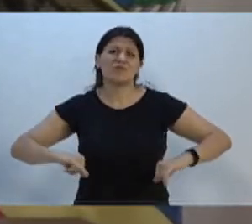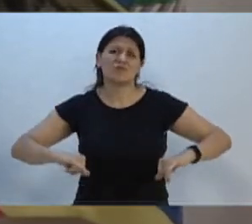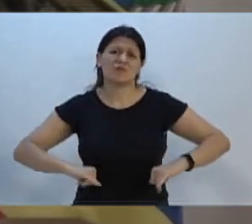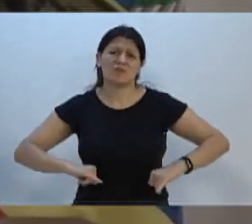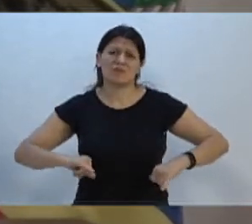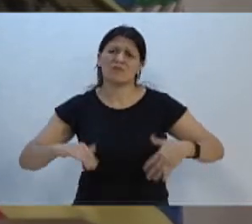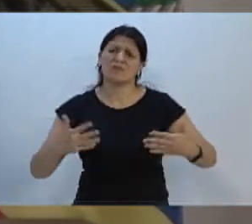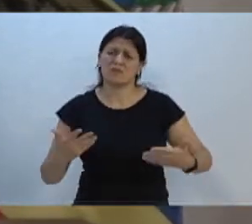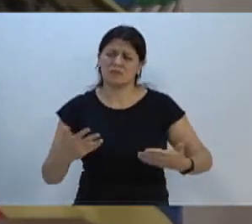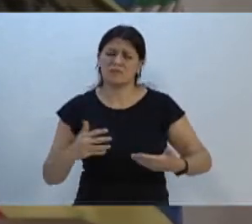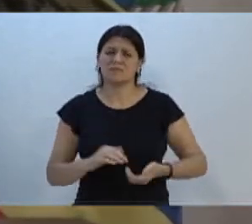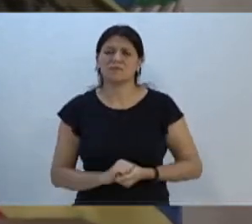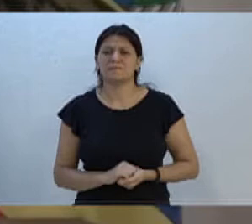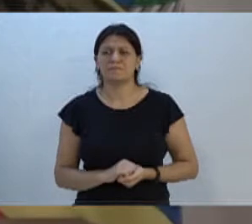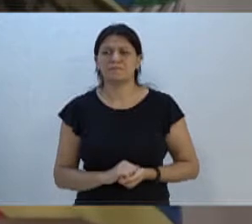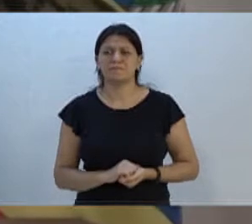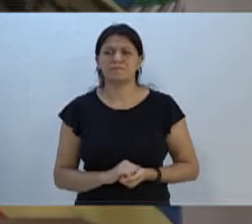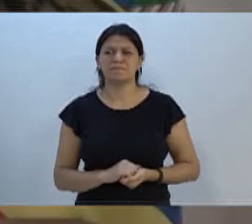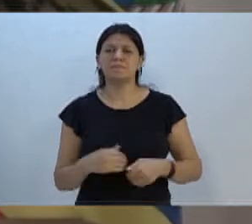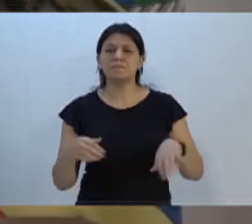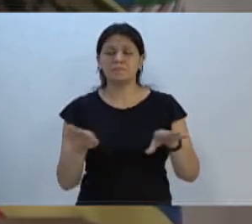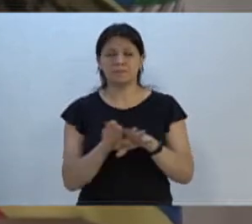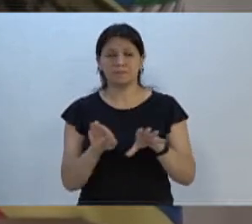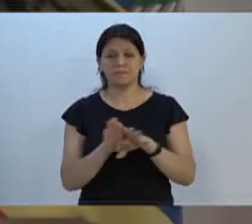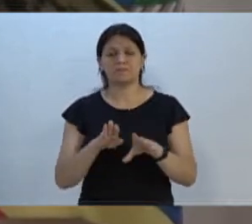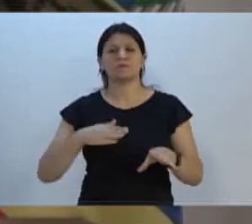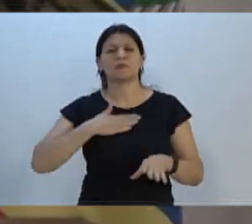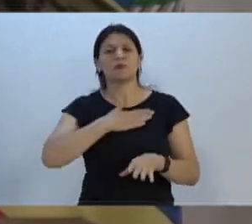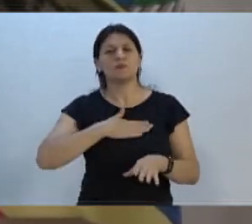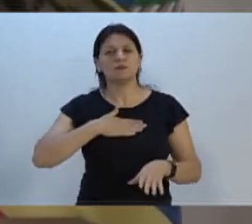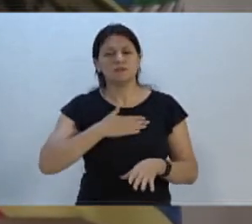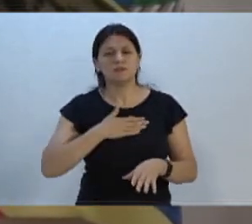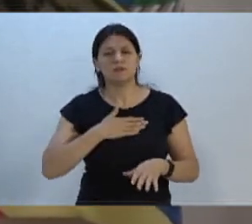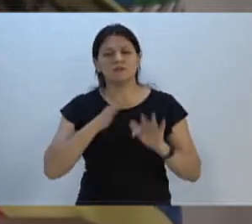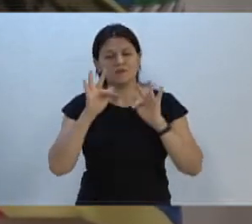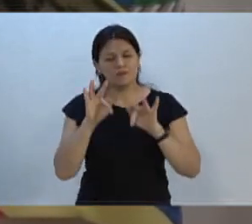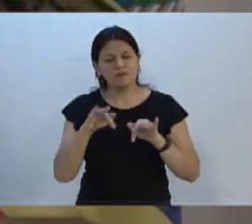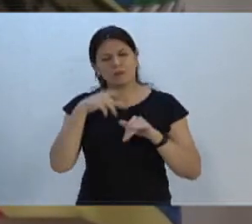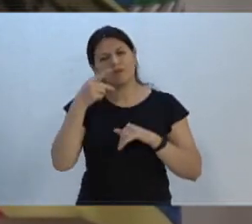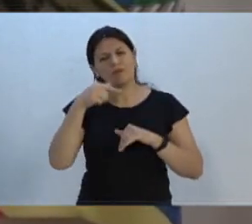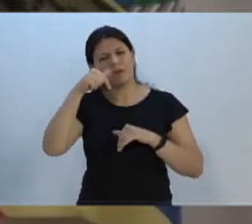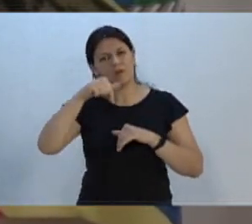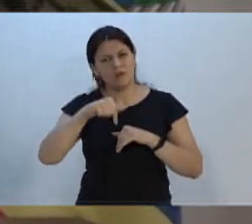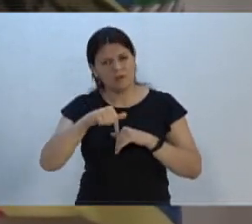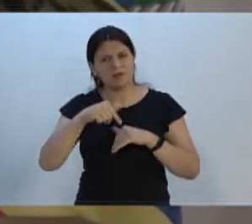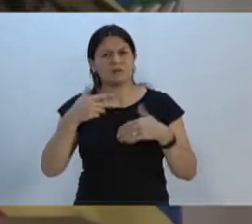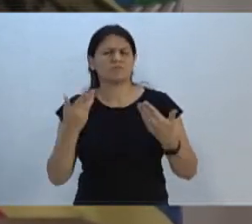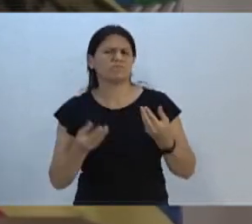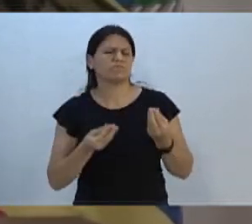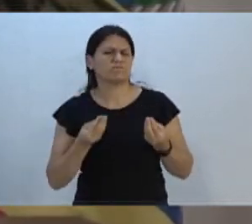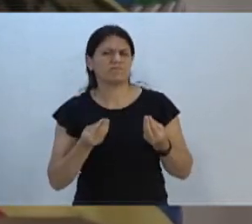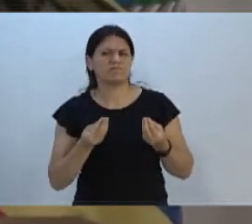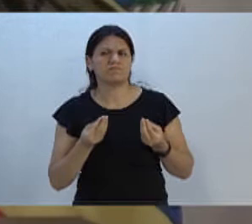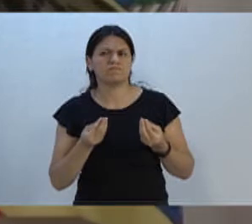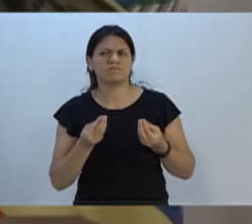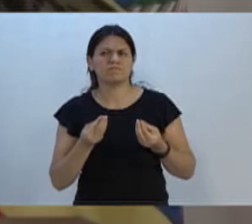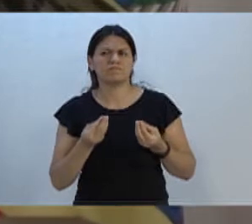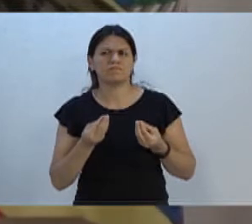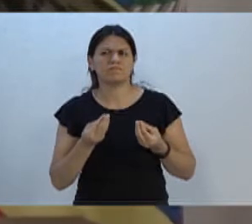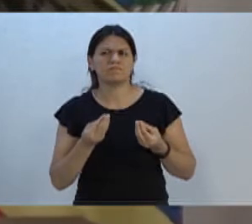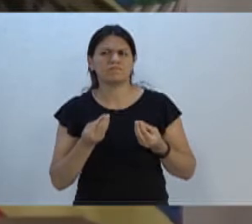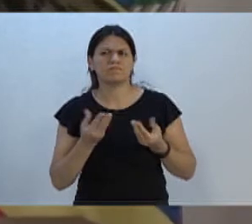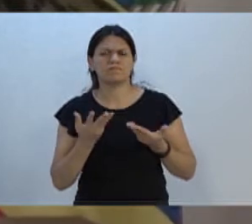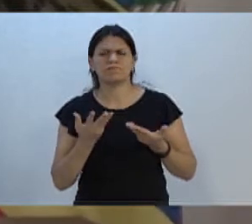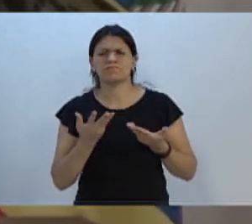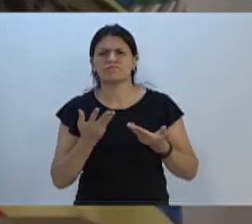dignidade. Também gostaria, nesse um minuto e meio final, nosso presidente, fazer